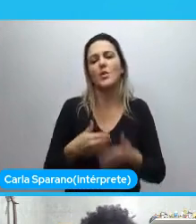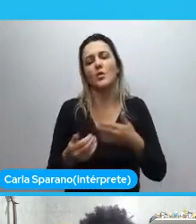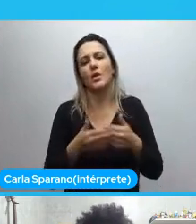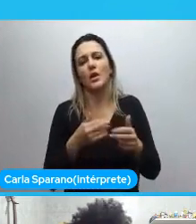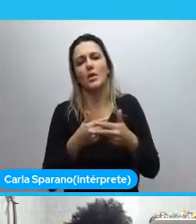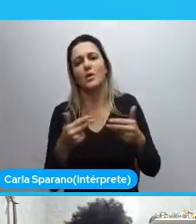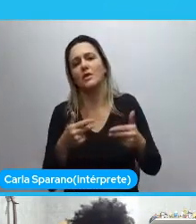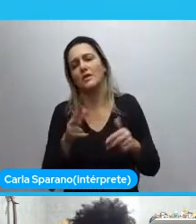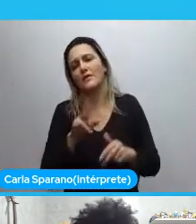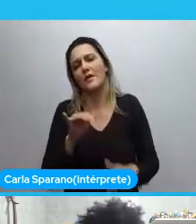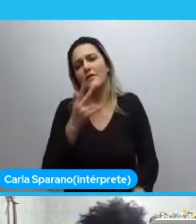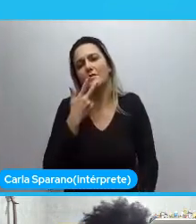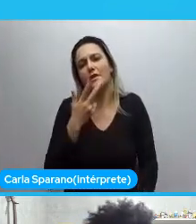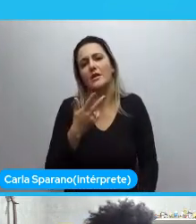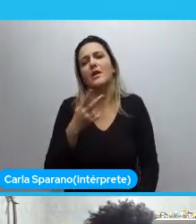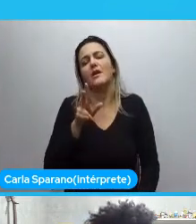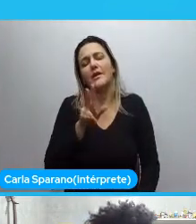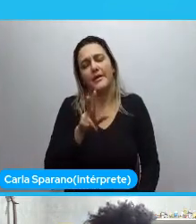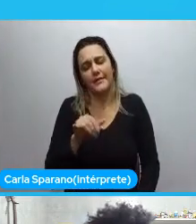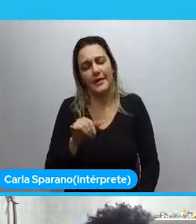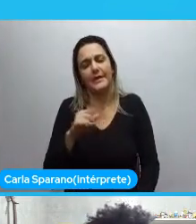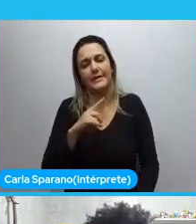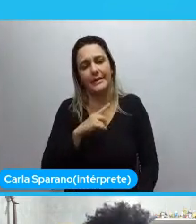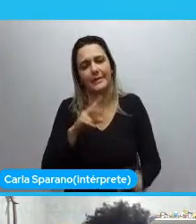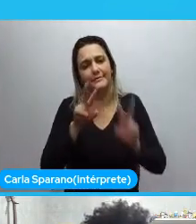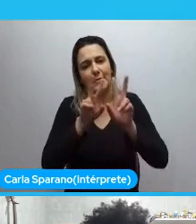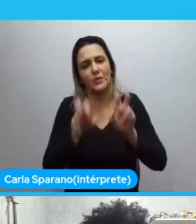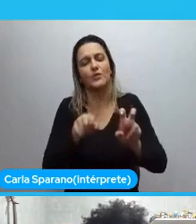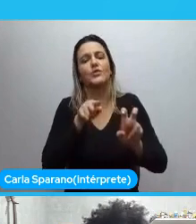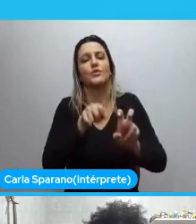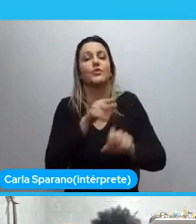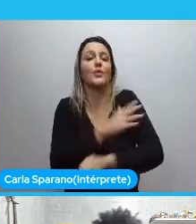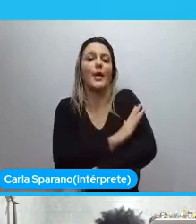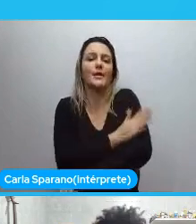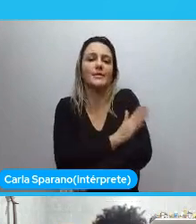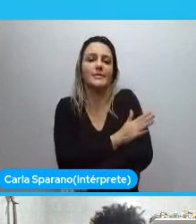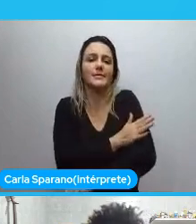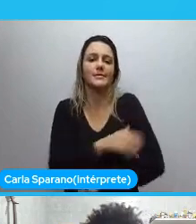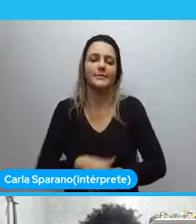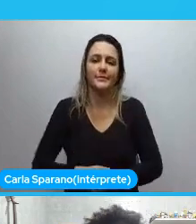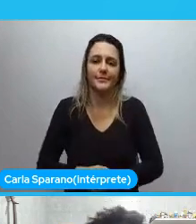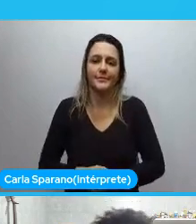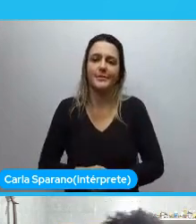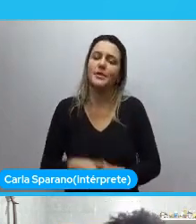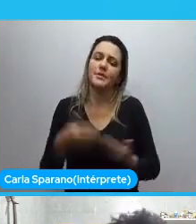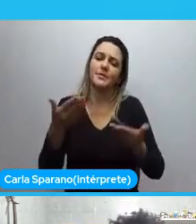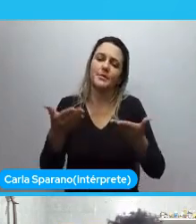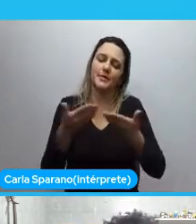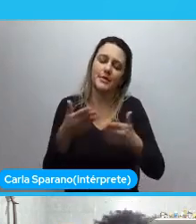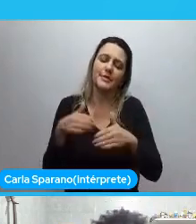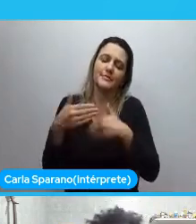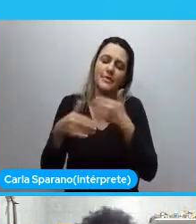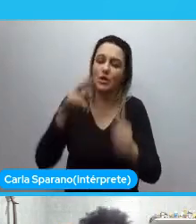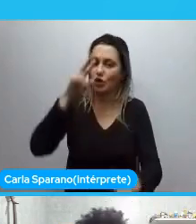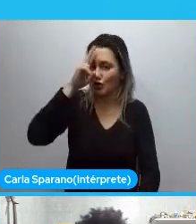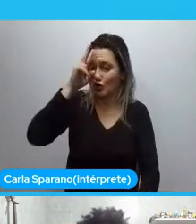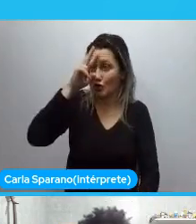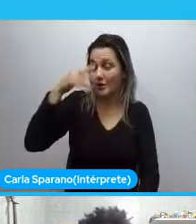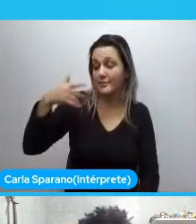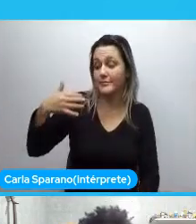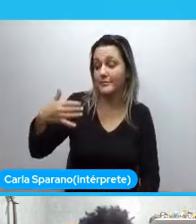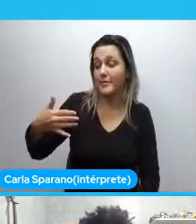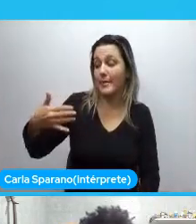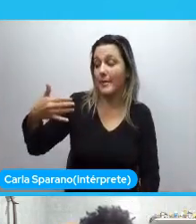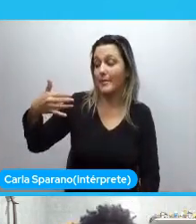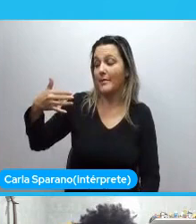você vai. Para nessa. Nessa tecla. E aí. Eu queria convidar vocês. A andar um pouquinho na história. Um pouquinho para trás. E pensar.